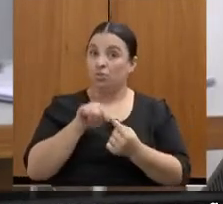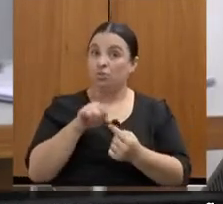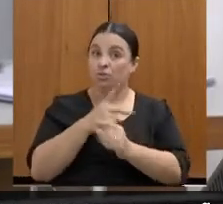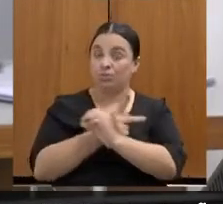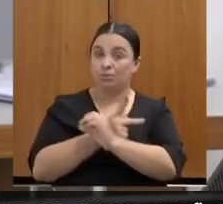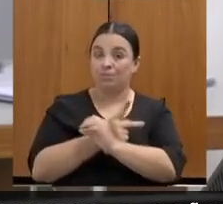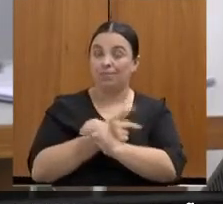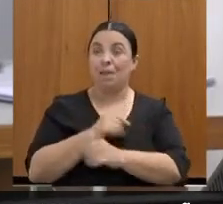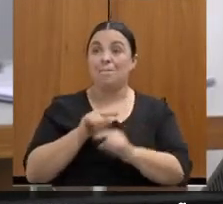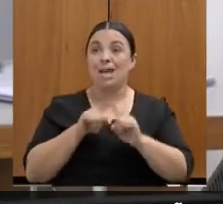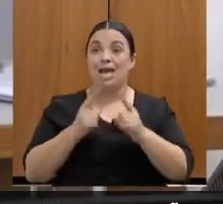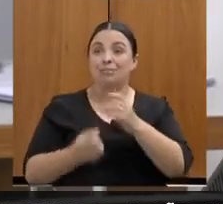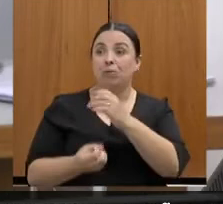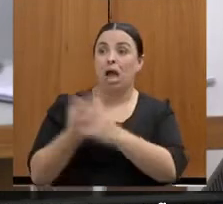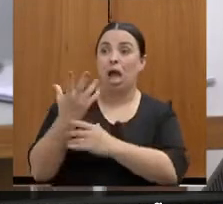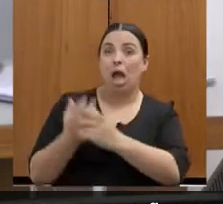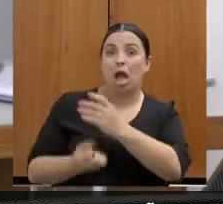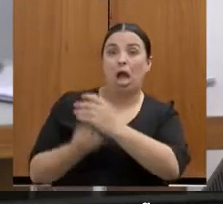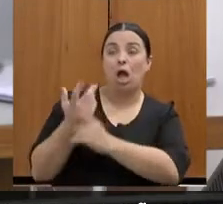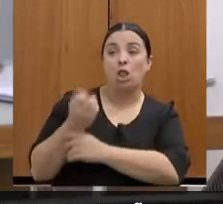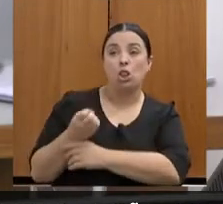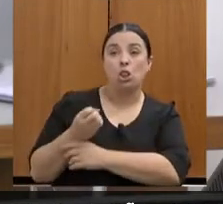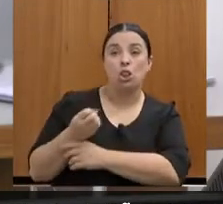expansão de delegacias na Polícia Civil,